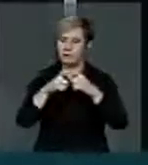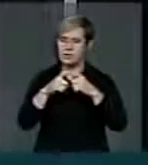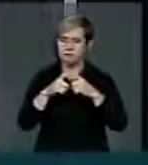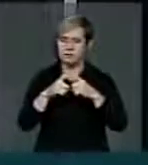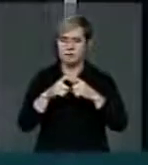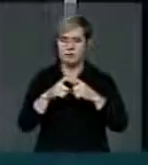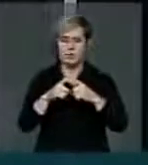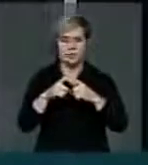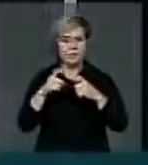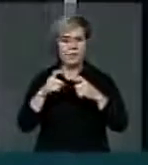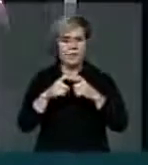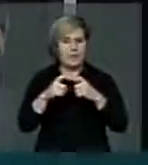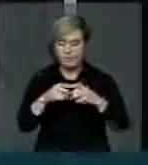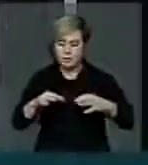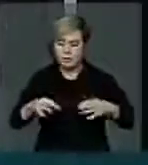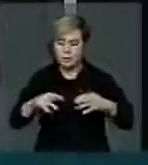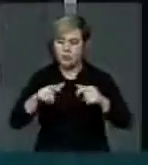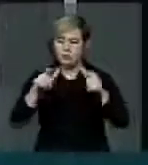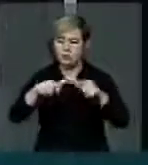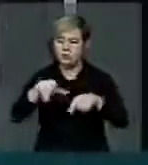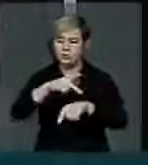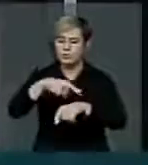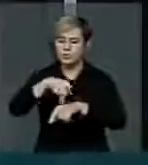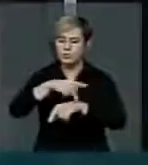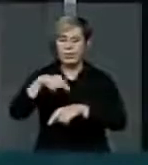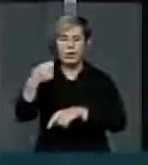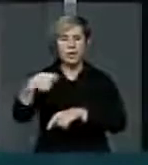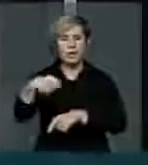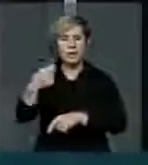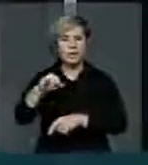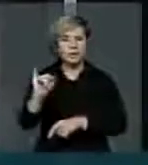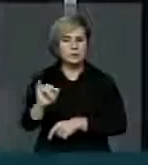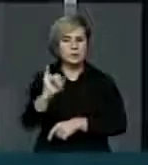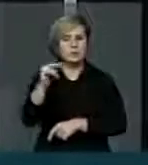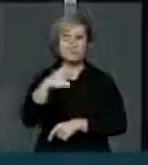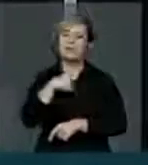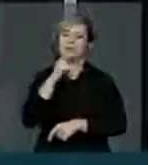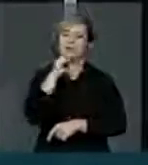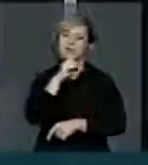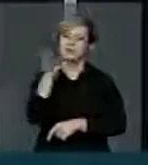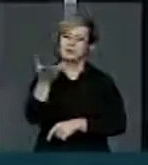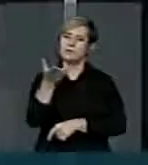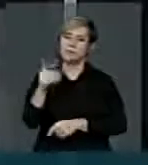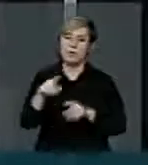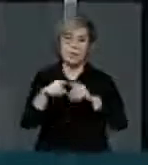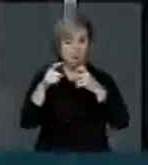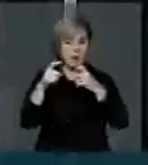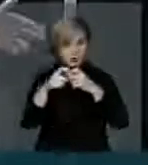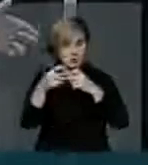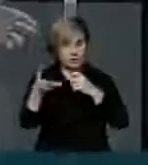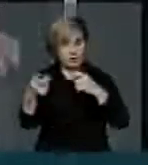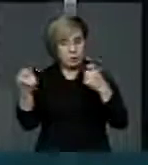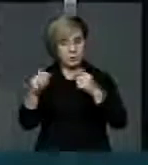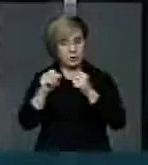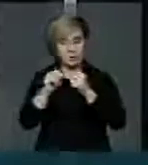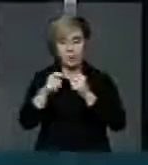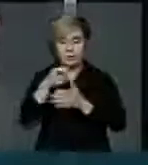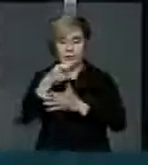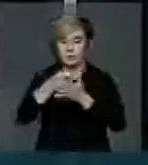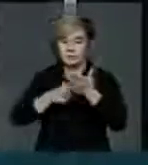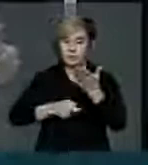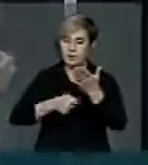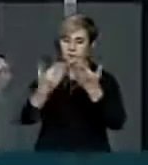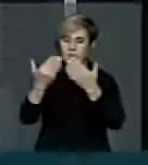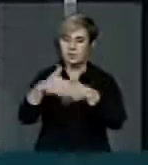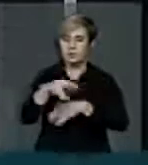médico em todos os lugares desse país é uma necessidade e eu quero. Só que esse médico tem que passar pelo exame, que